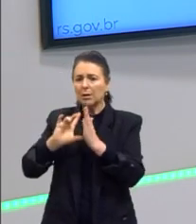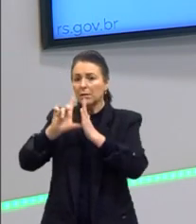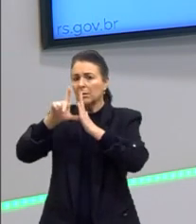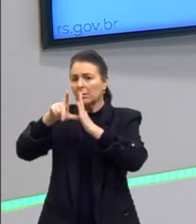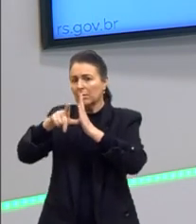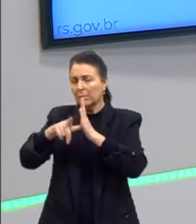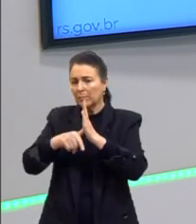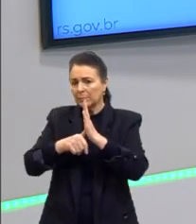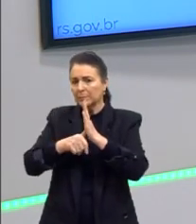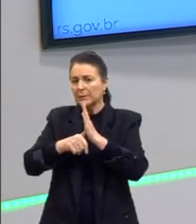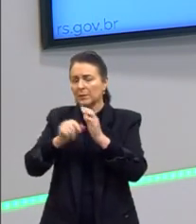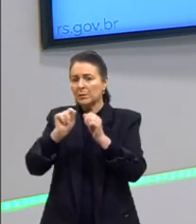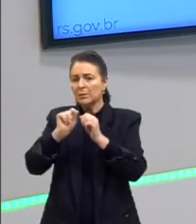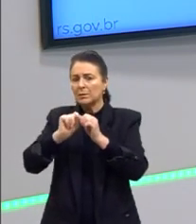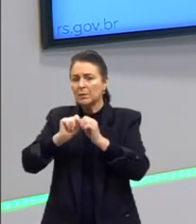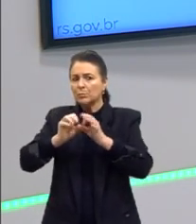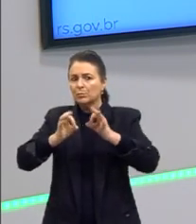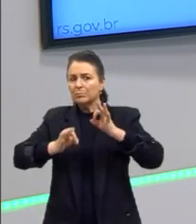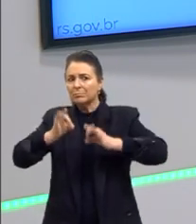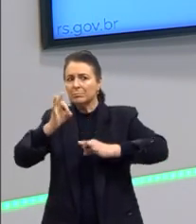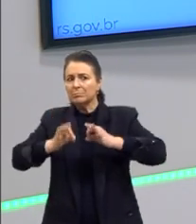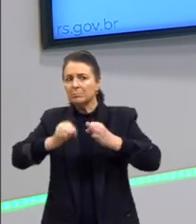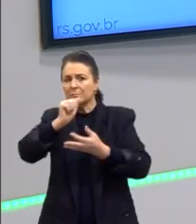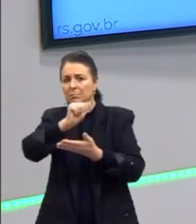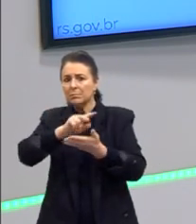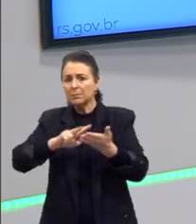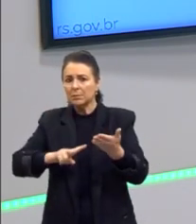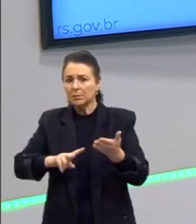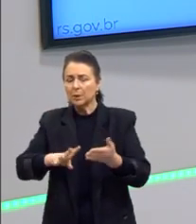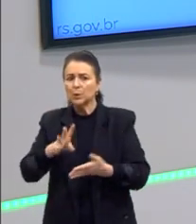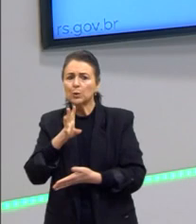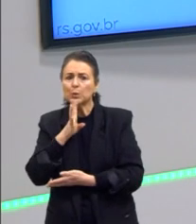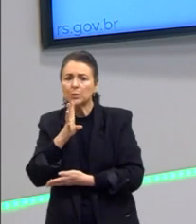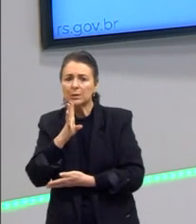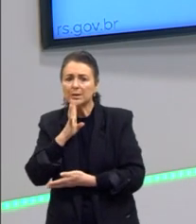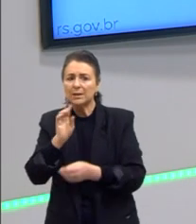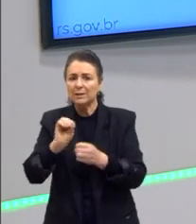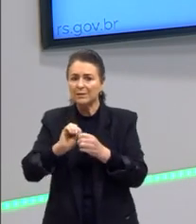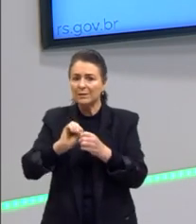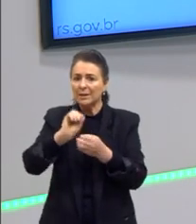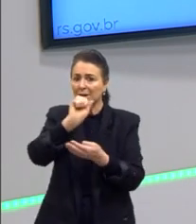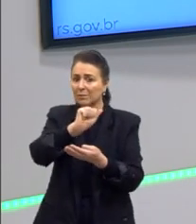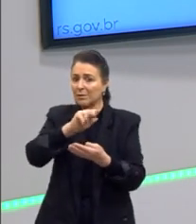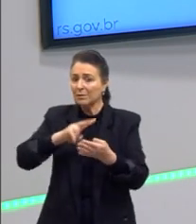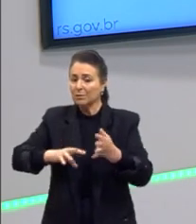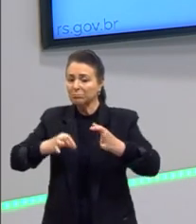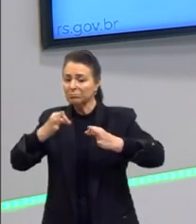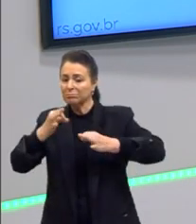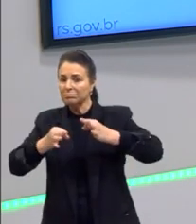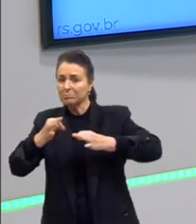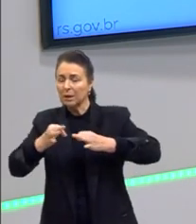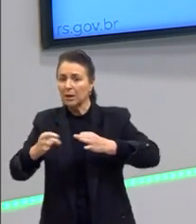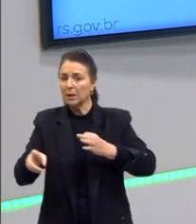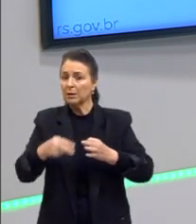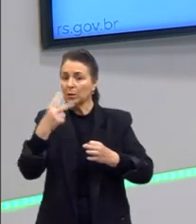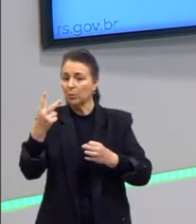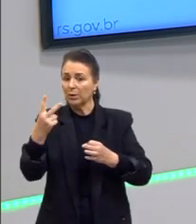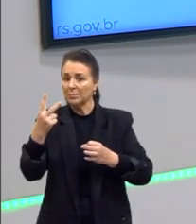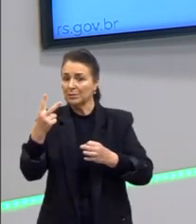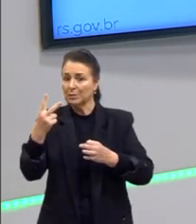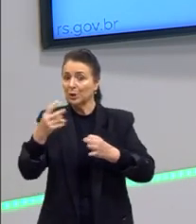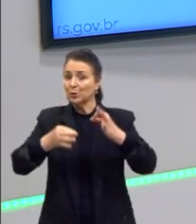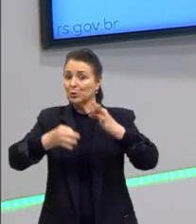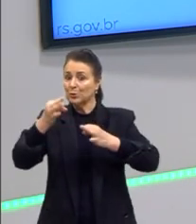podemos fazer juízos. Pro Kant, conhecer, é fazer juízos. Mas tem dois juízos, tem o juízo analítico